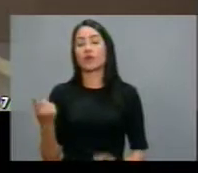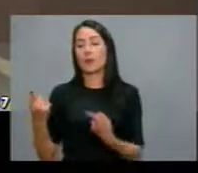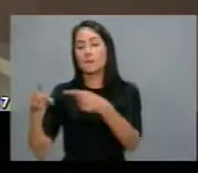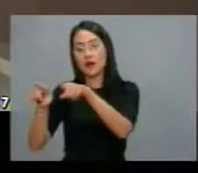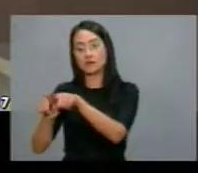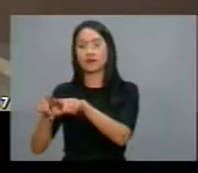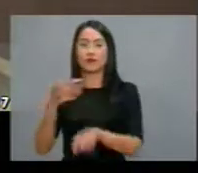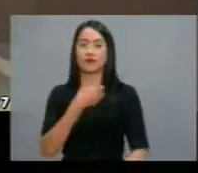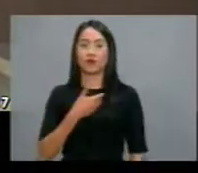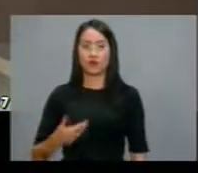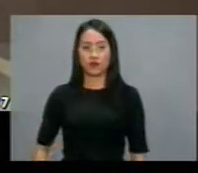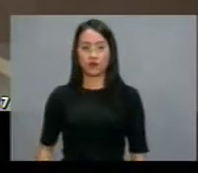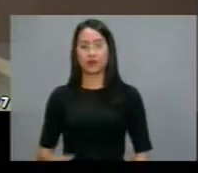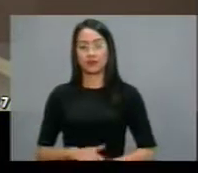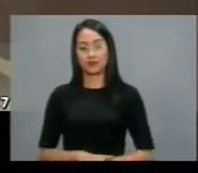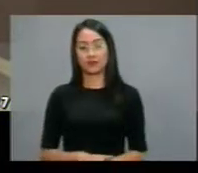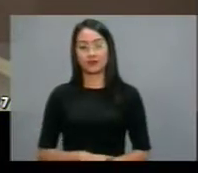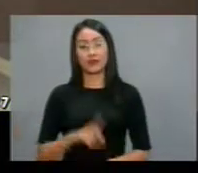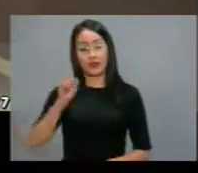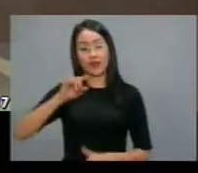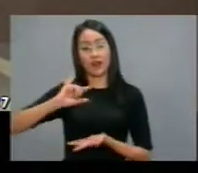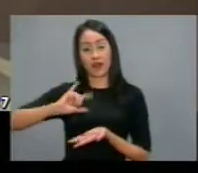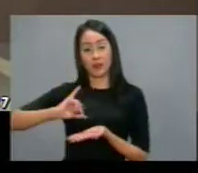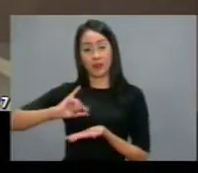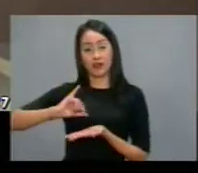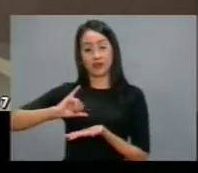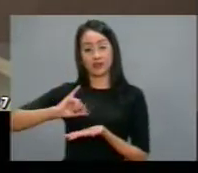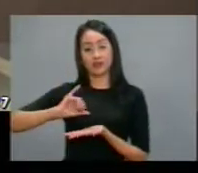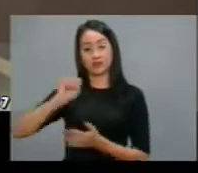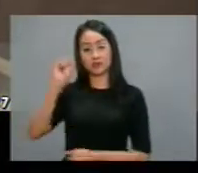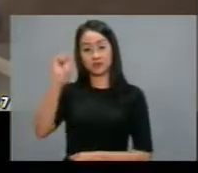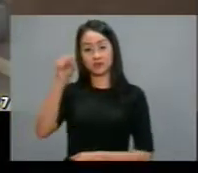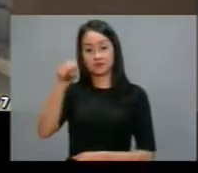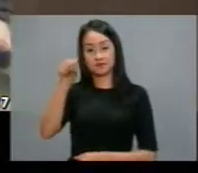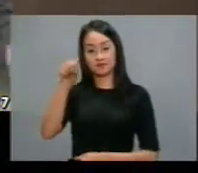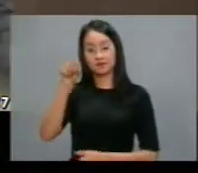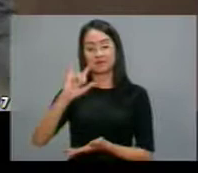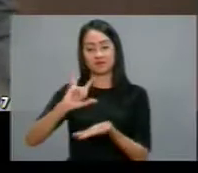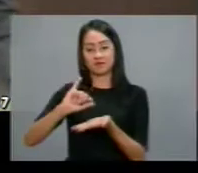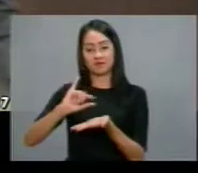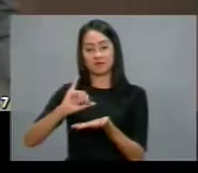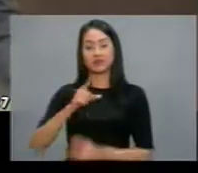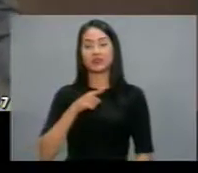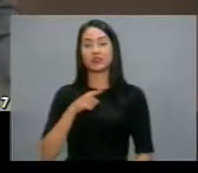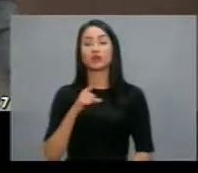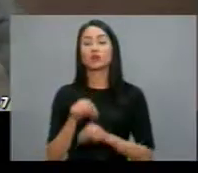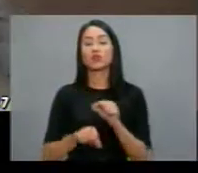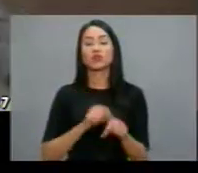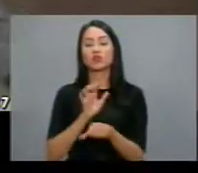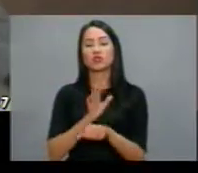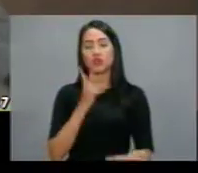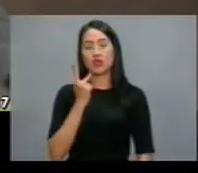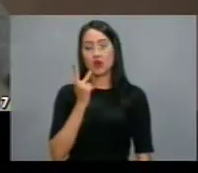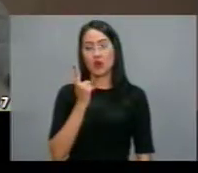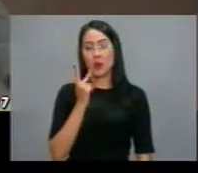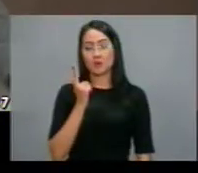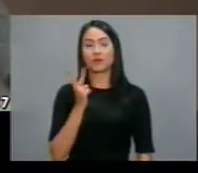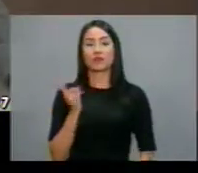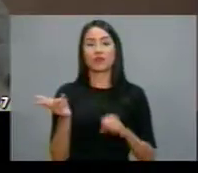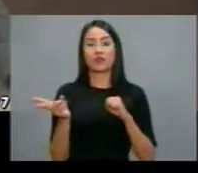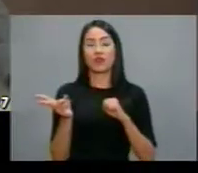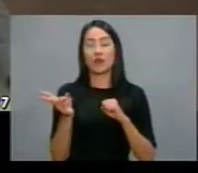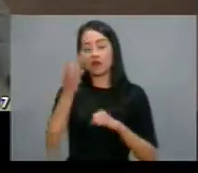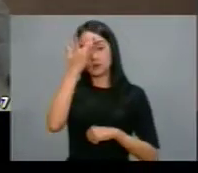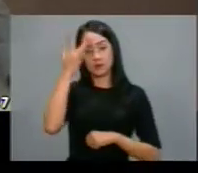com o Estado. É um capitalismo à prova de risco. É um capitalismo que tem no Estado, portanto, na viúva,